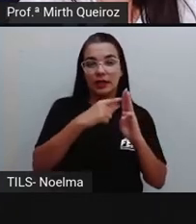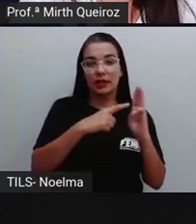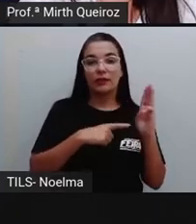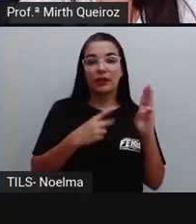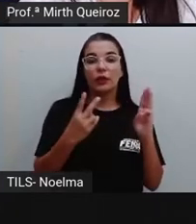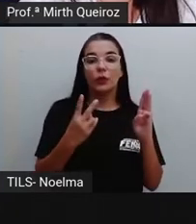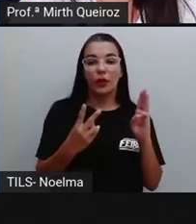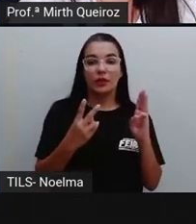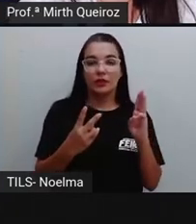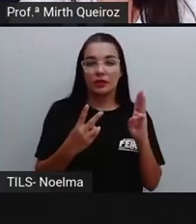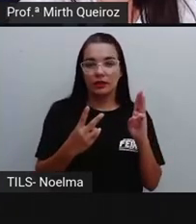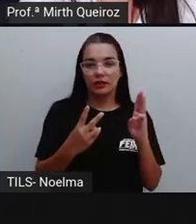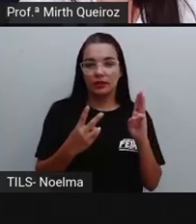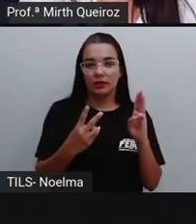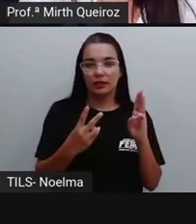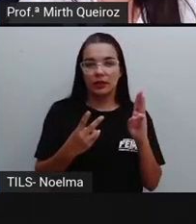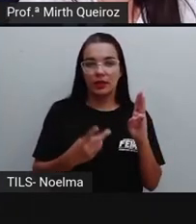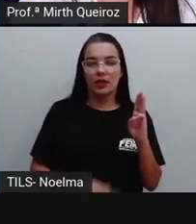nós temos 2.